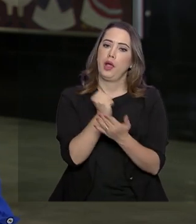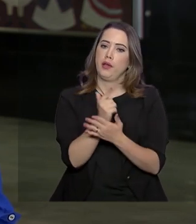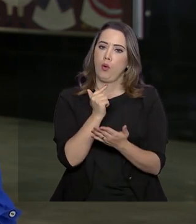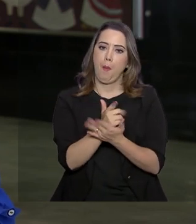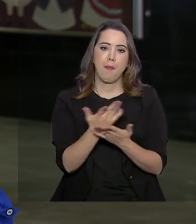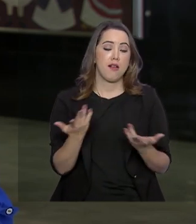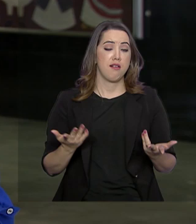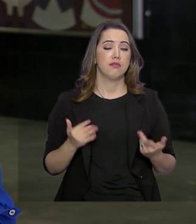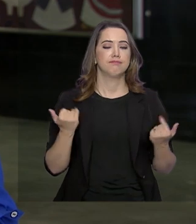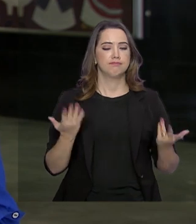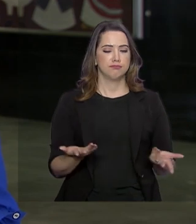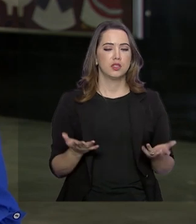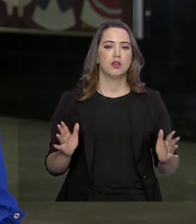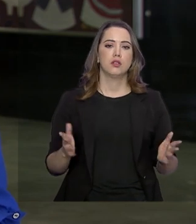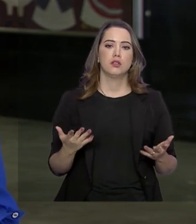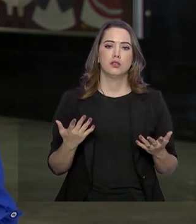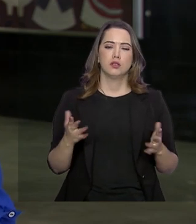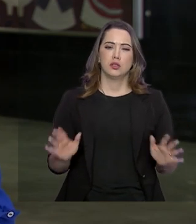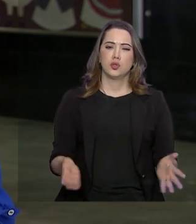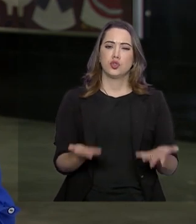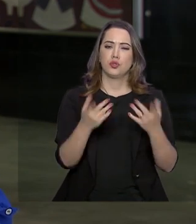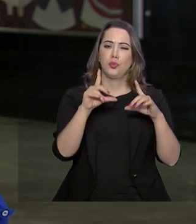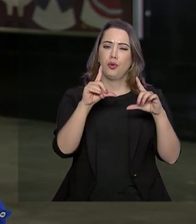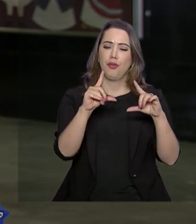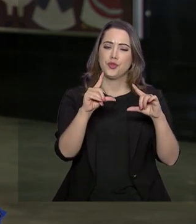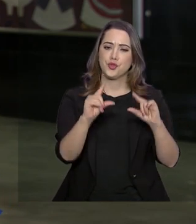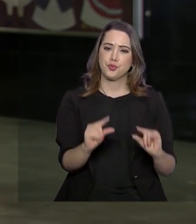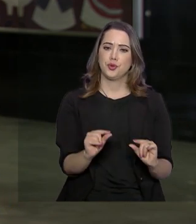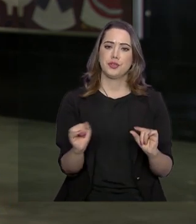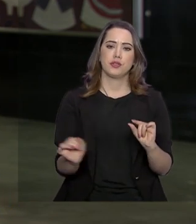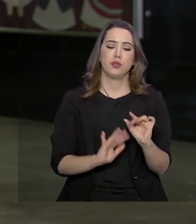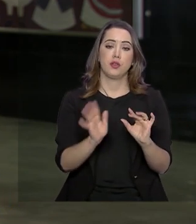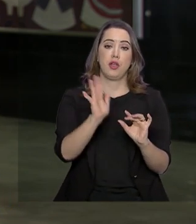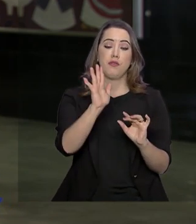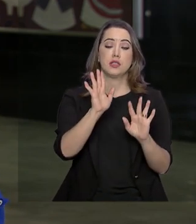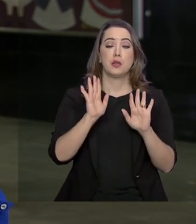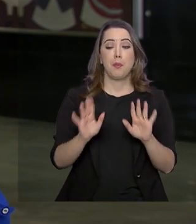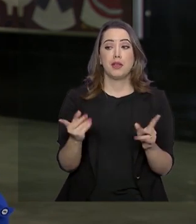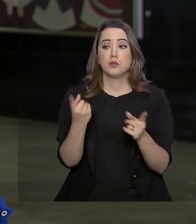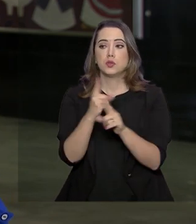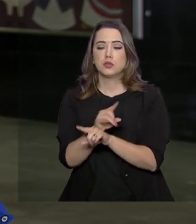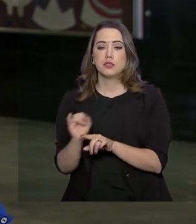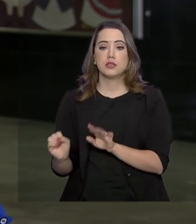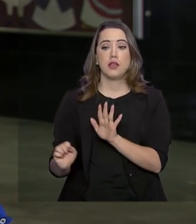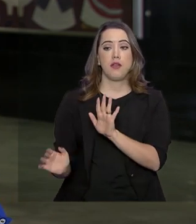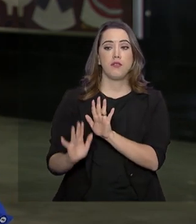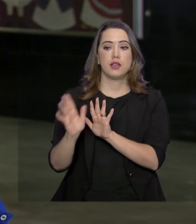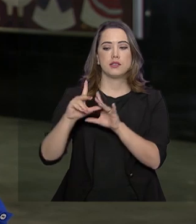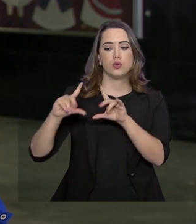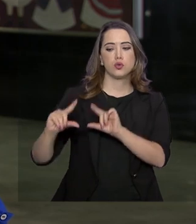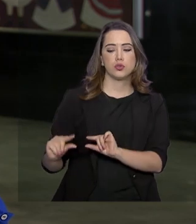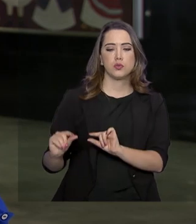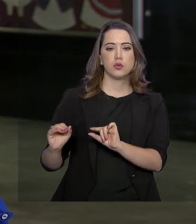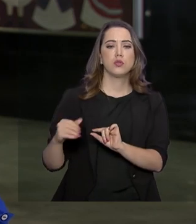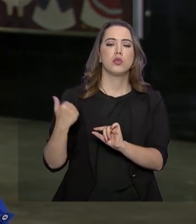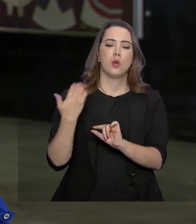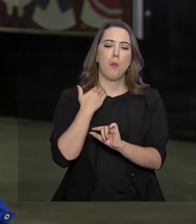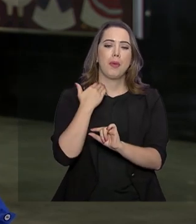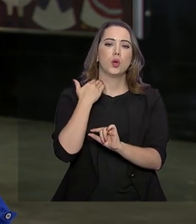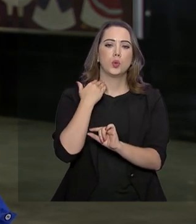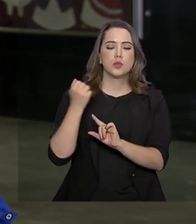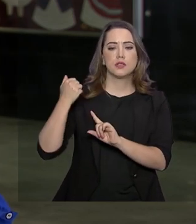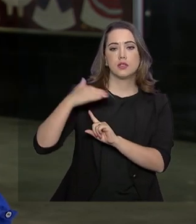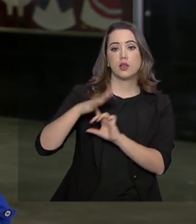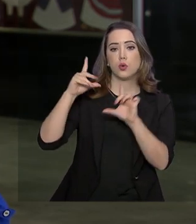o que, por sua vez, estimula uma queda na inflação. Por outro lado, se a inflação está baixa e o Banco Central